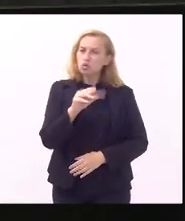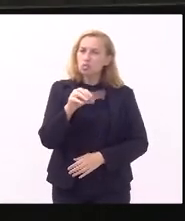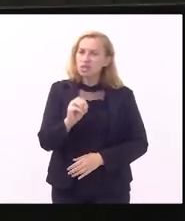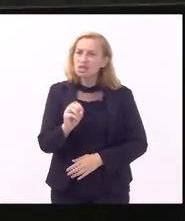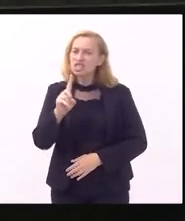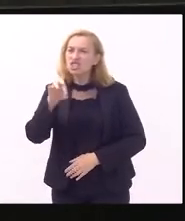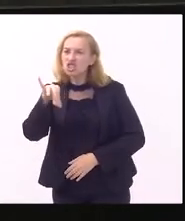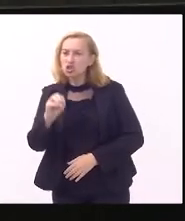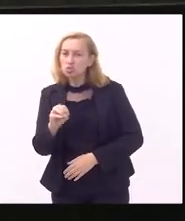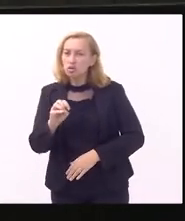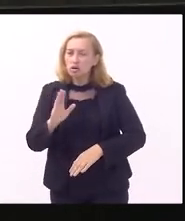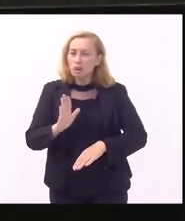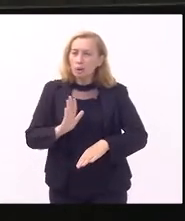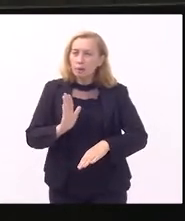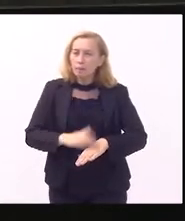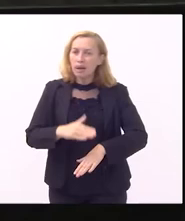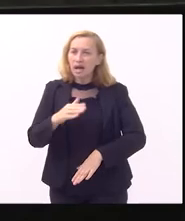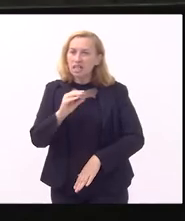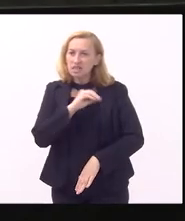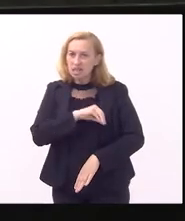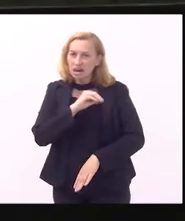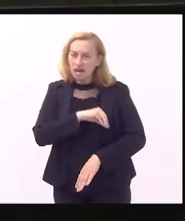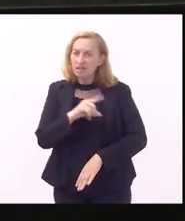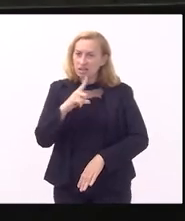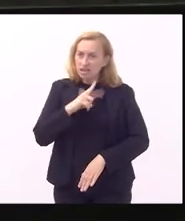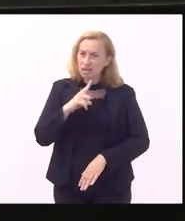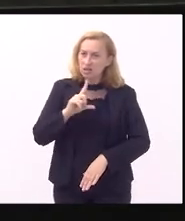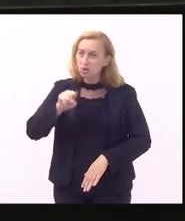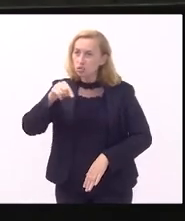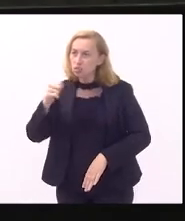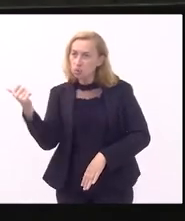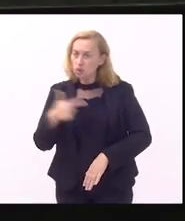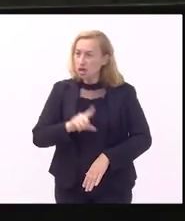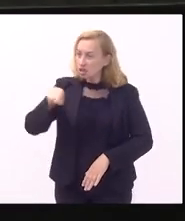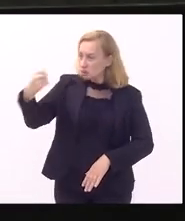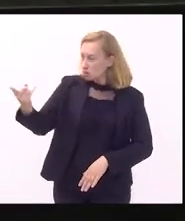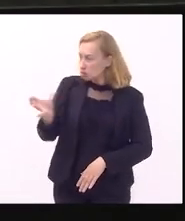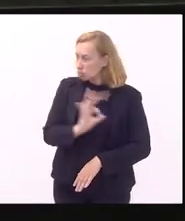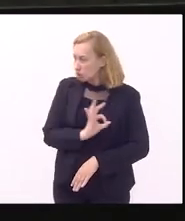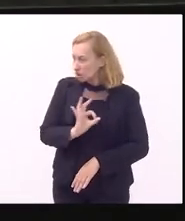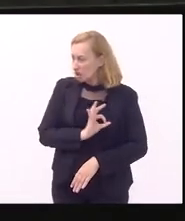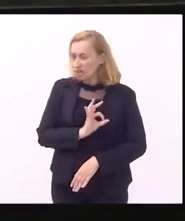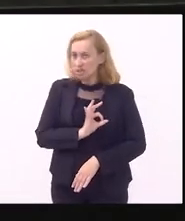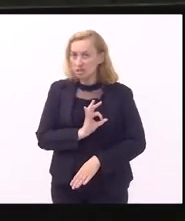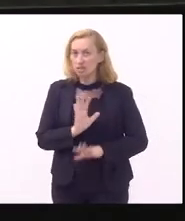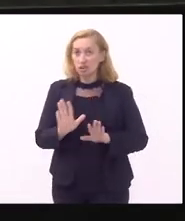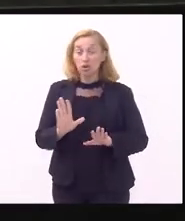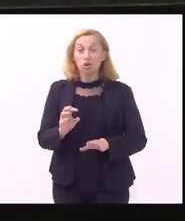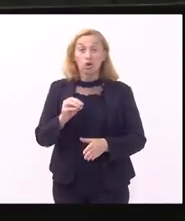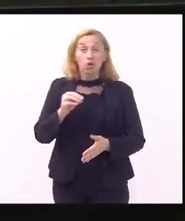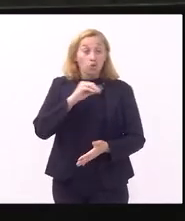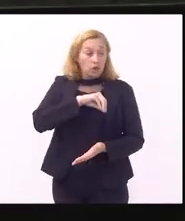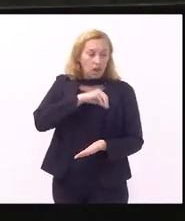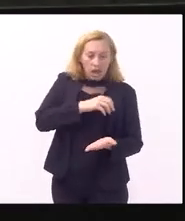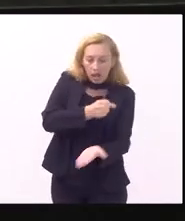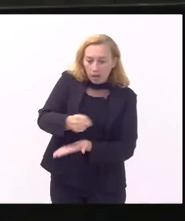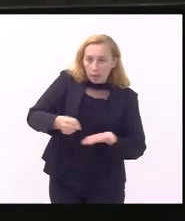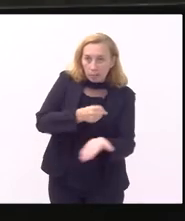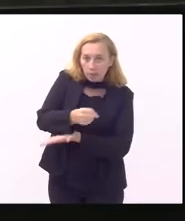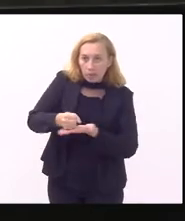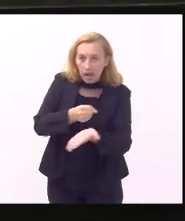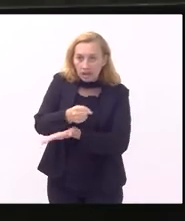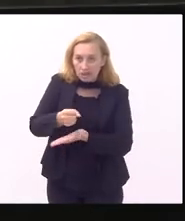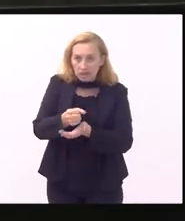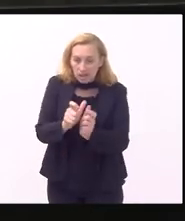naquela época a ganhar mais do que as outras polícias tem uma vantagem de receber por subsídio o salário base passa a ser uma parcela